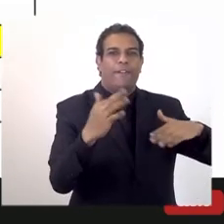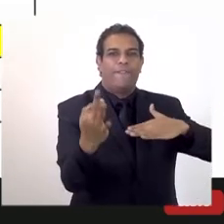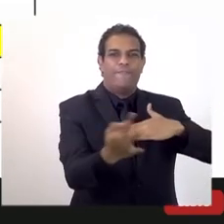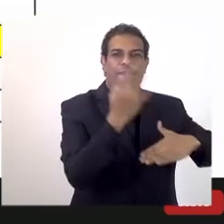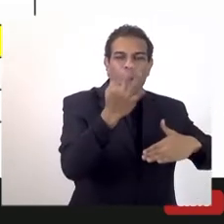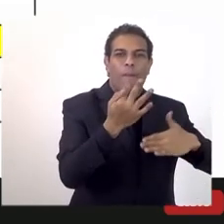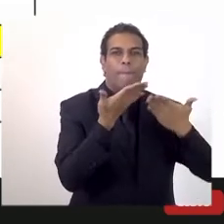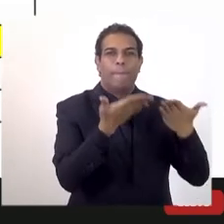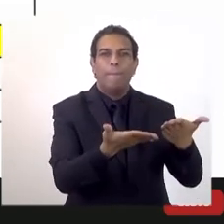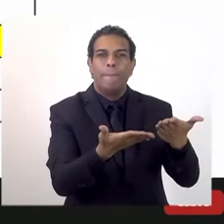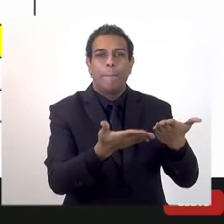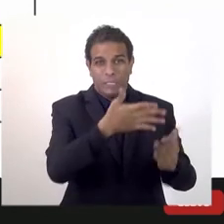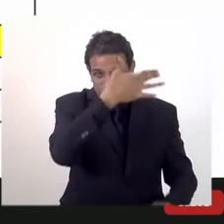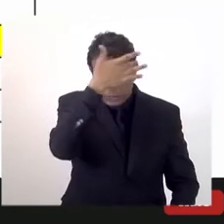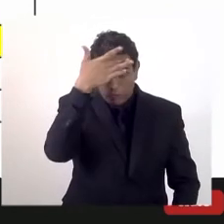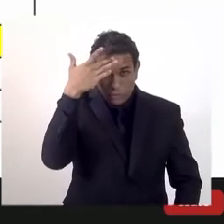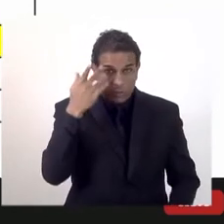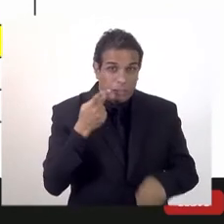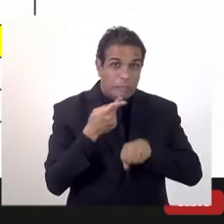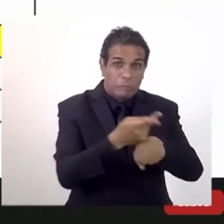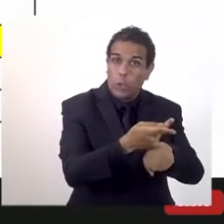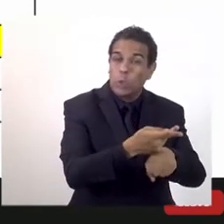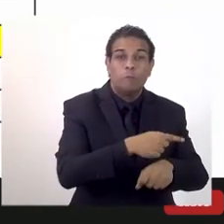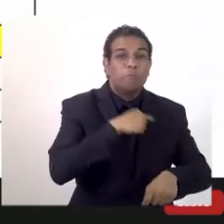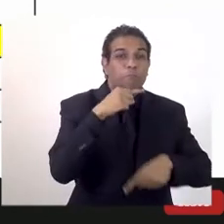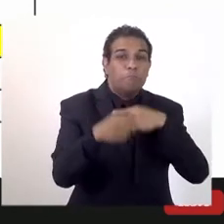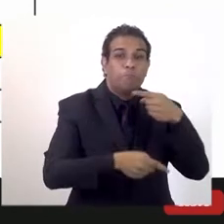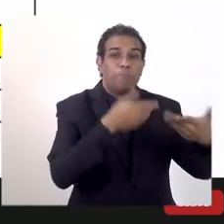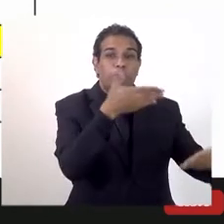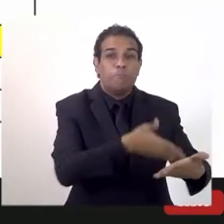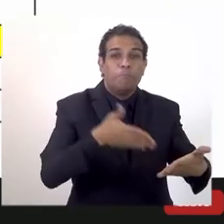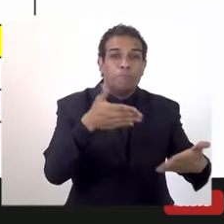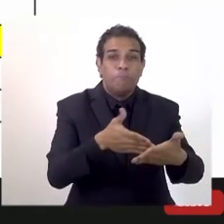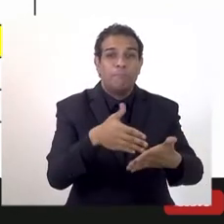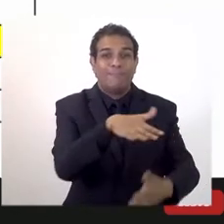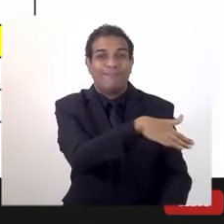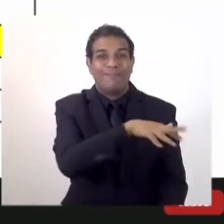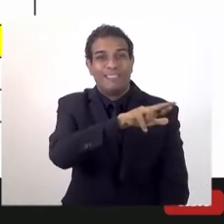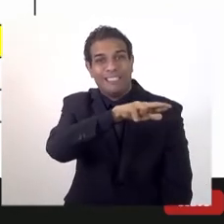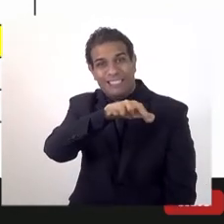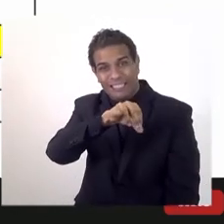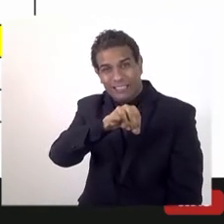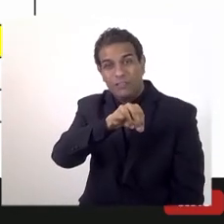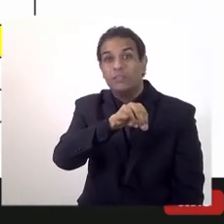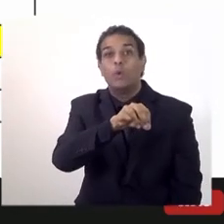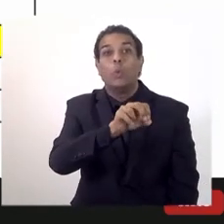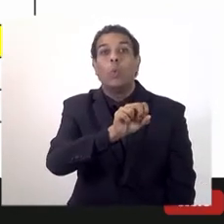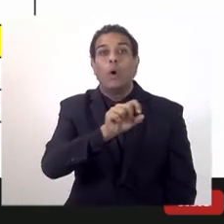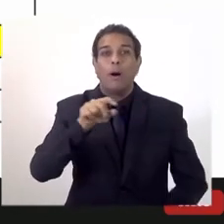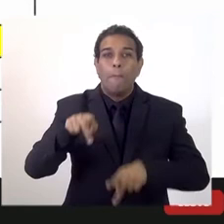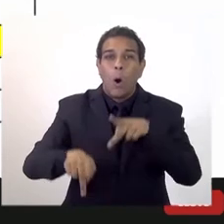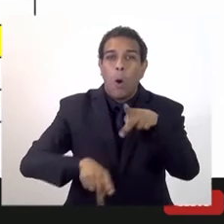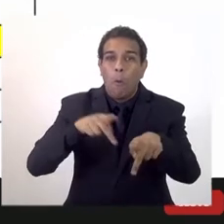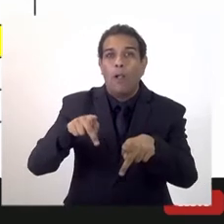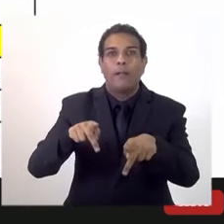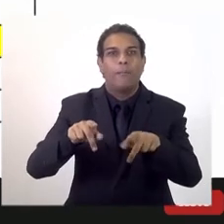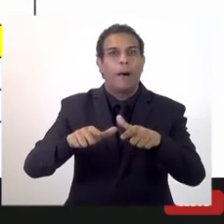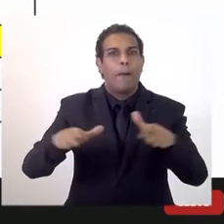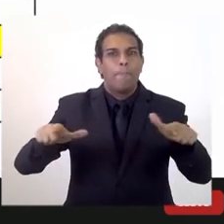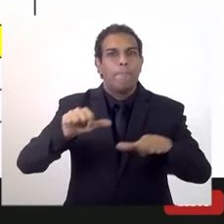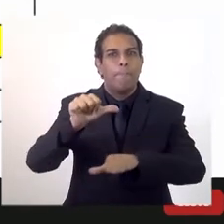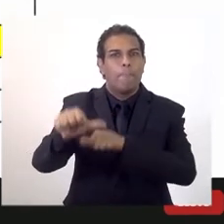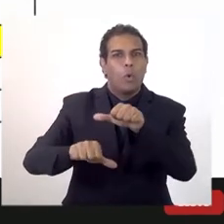pega o número de pessoas procurando emprego. A nossa, ou seja, quase 19% da nossa população de idade ativa está procurando emprego.